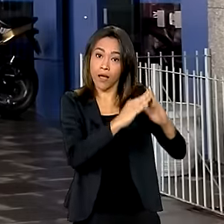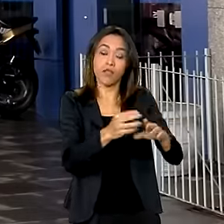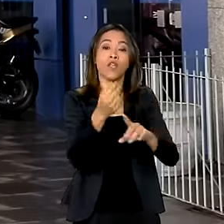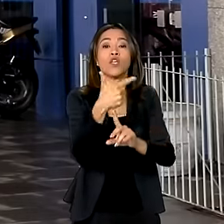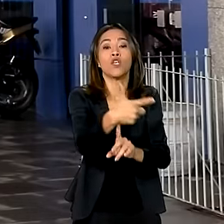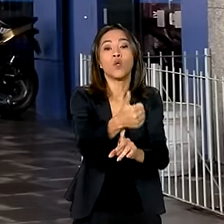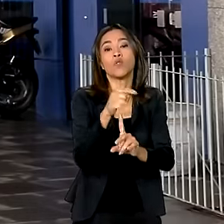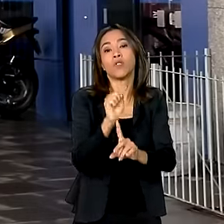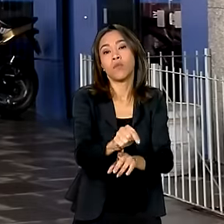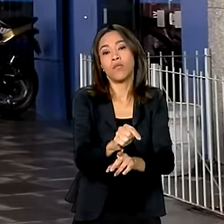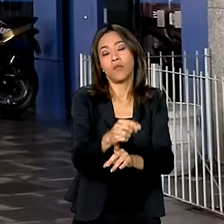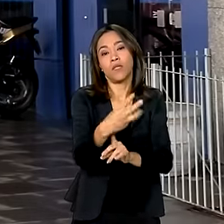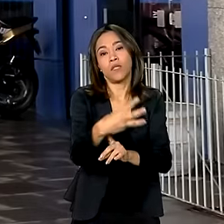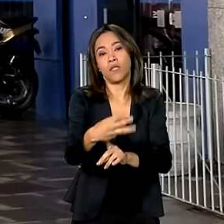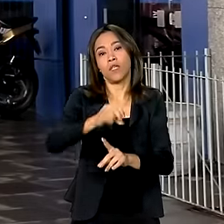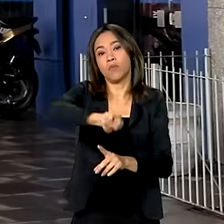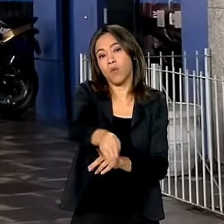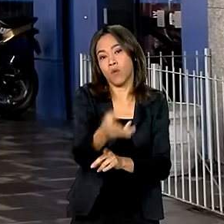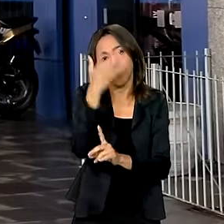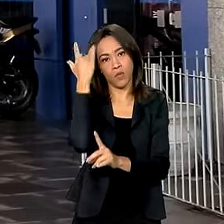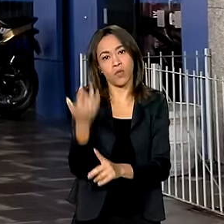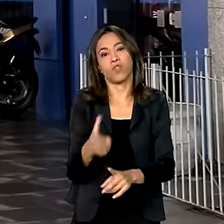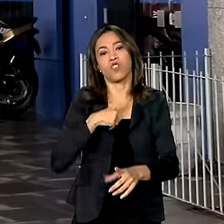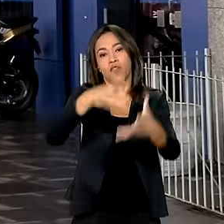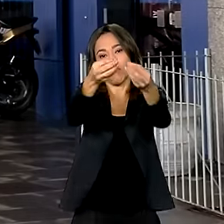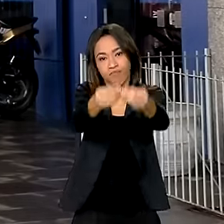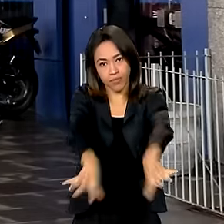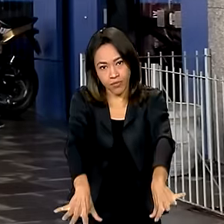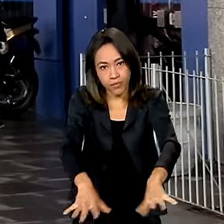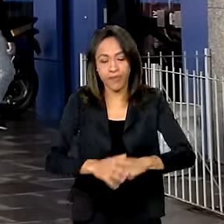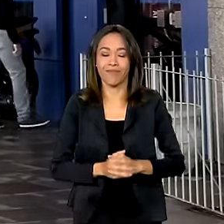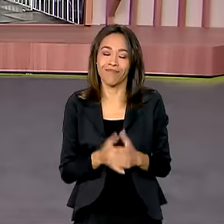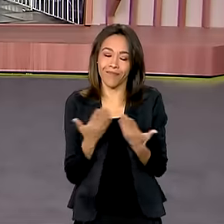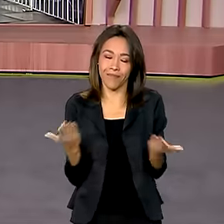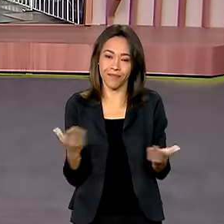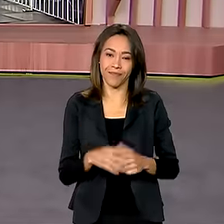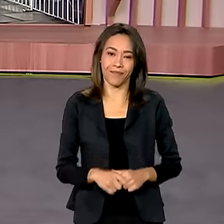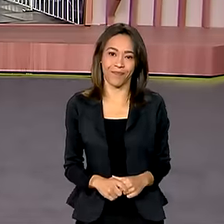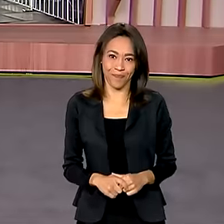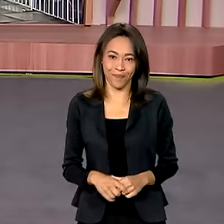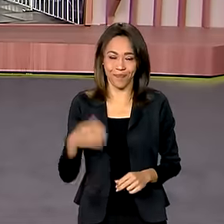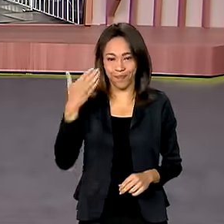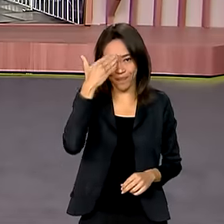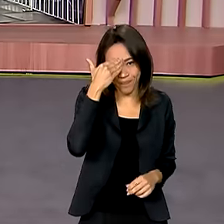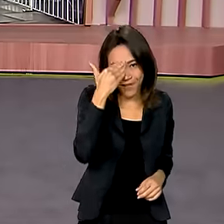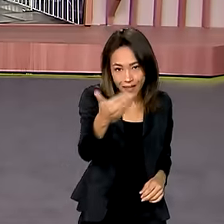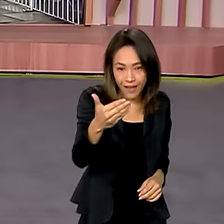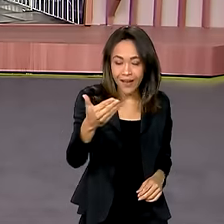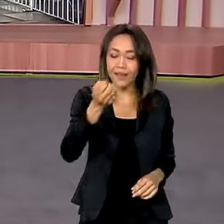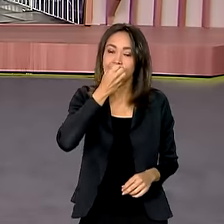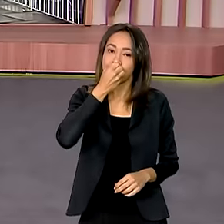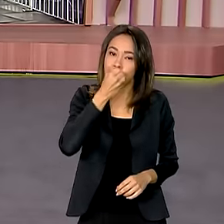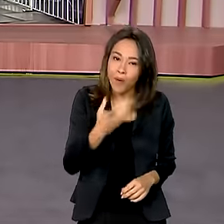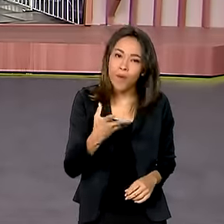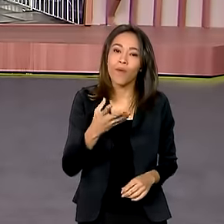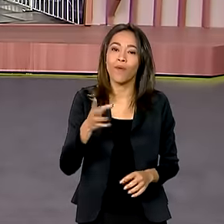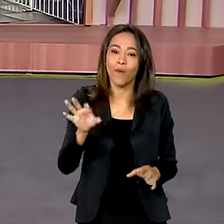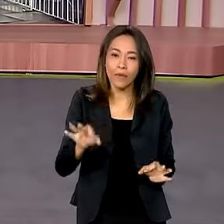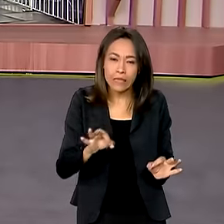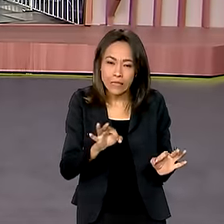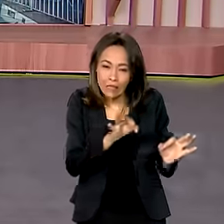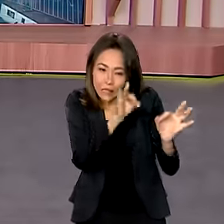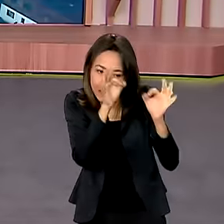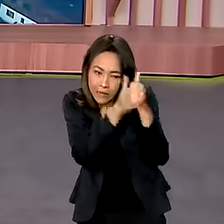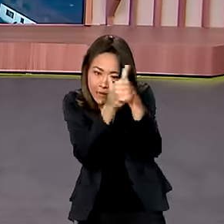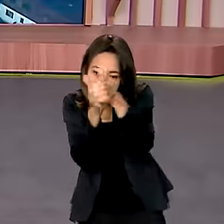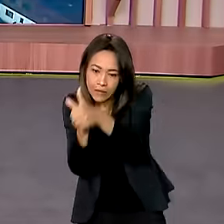milhões de pessoas afetadas. Karine, eu volto com você. Obrigada, Luciana. Boa cobertura aí em Porto Alegre.